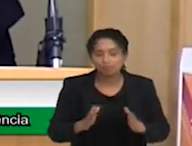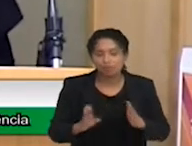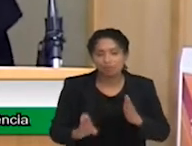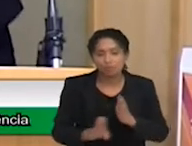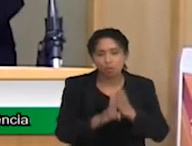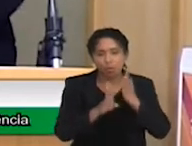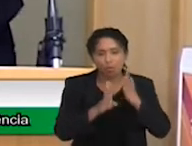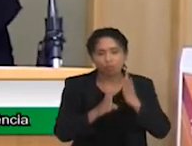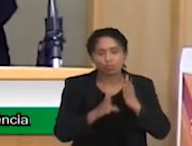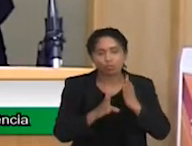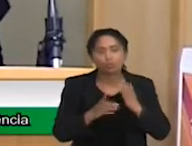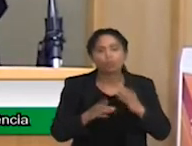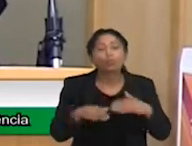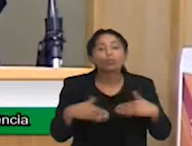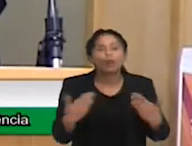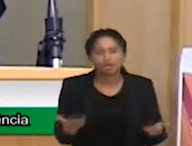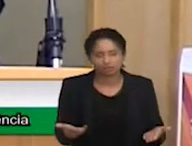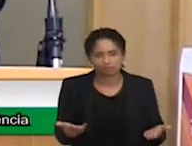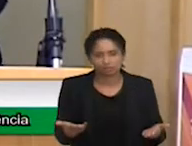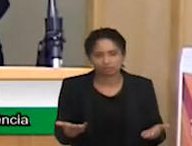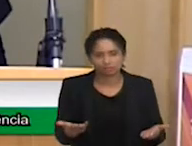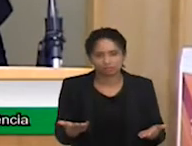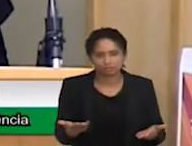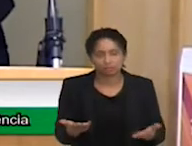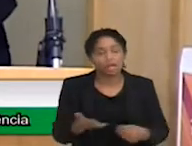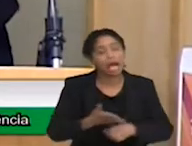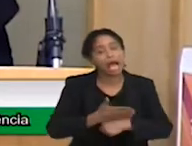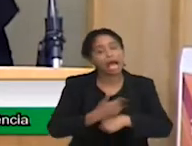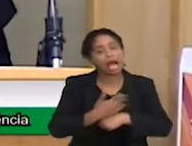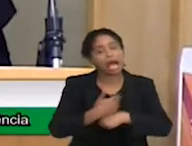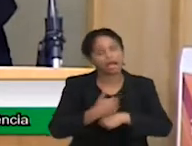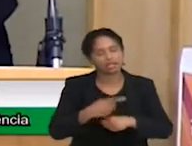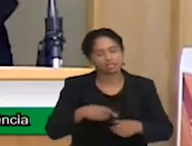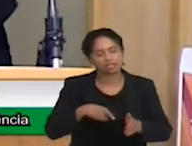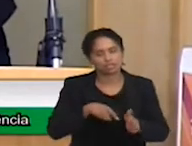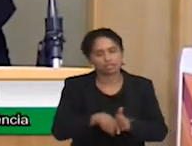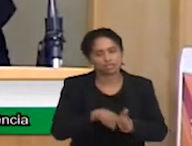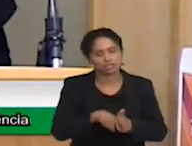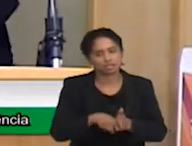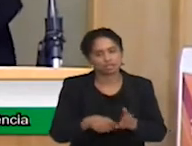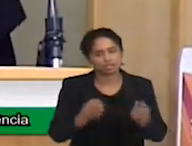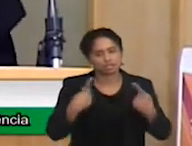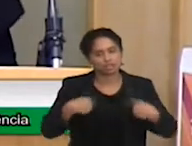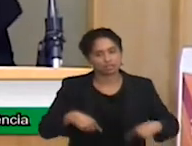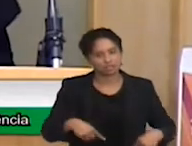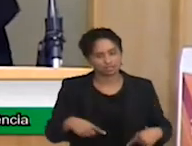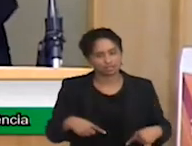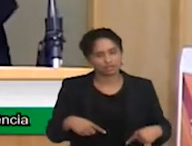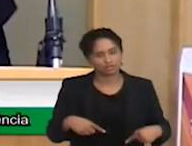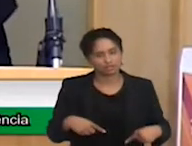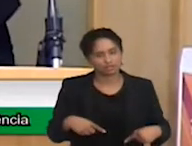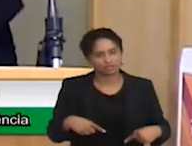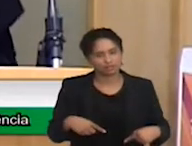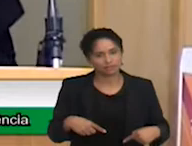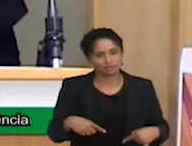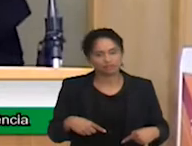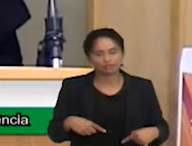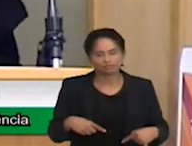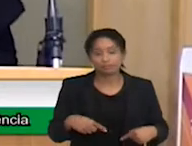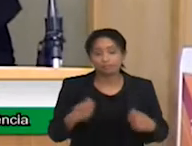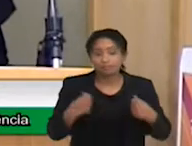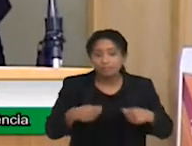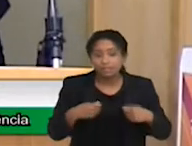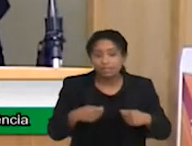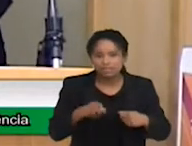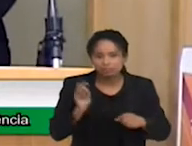a gente pode e deve começar a intervir quando a gente nota sinais de alerta, então hoje a gente trabalha com